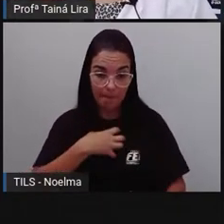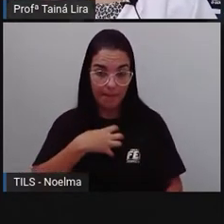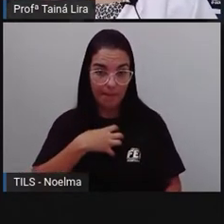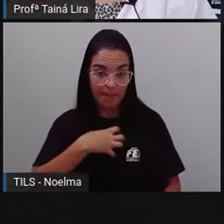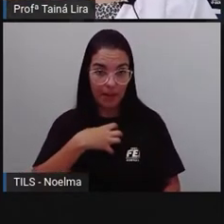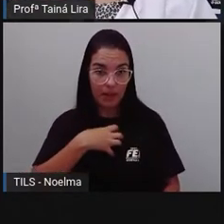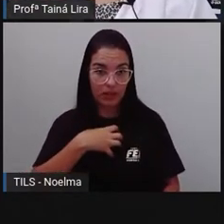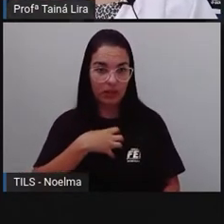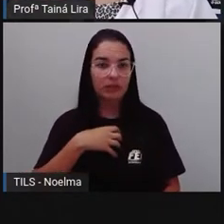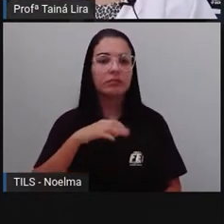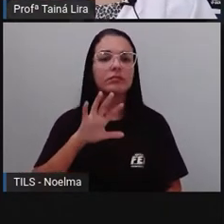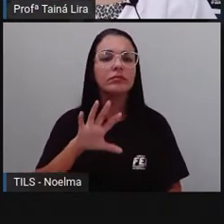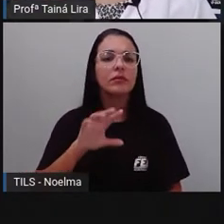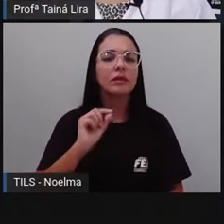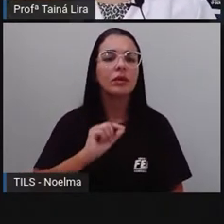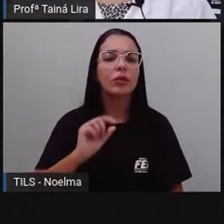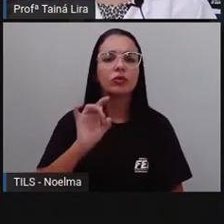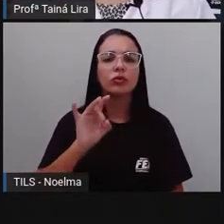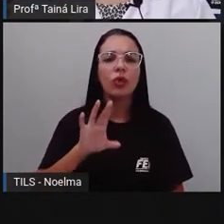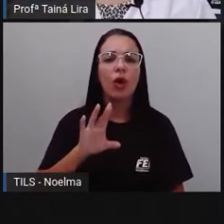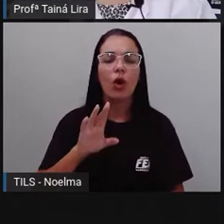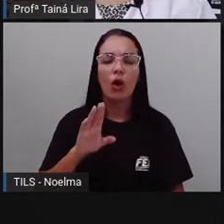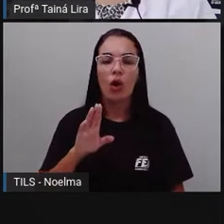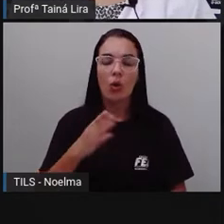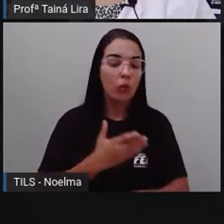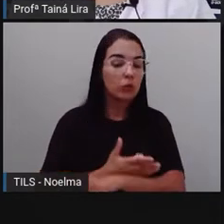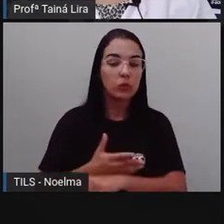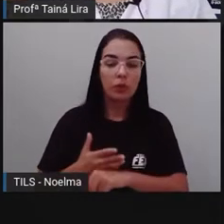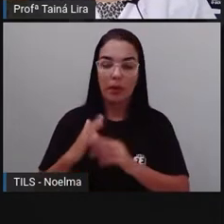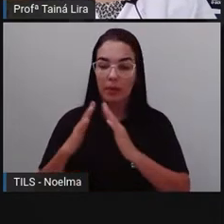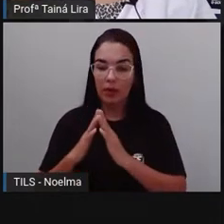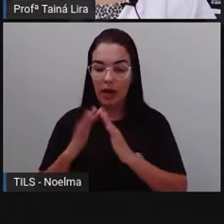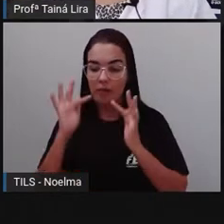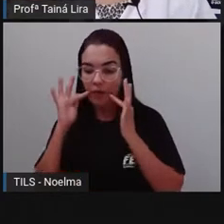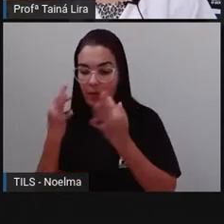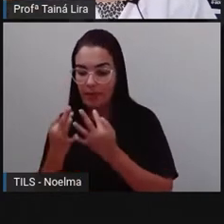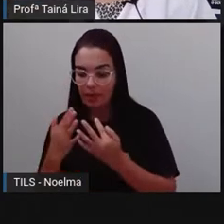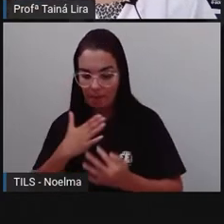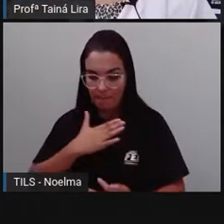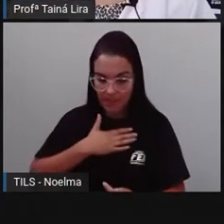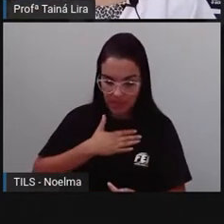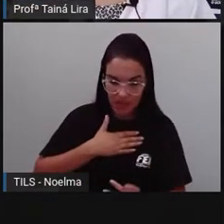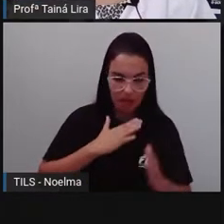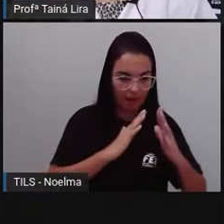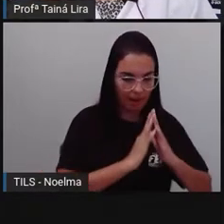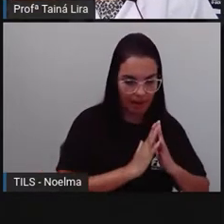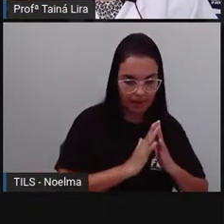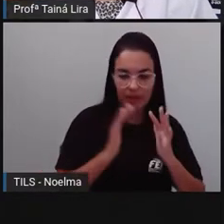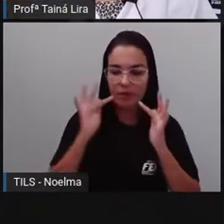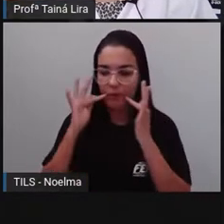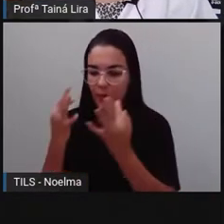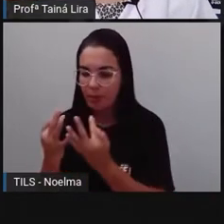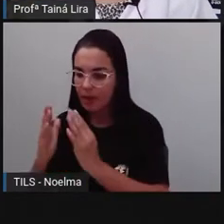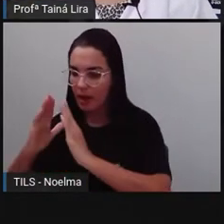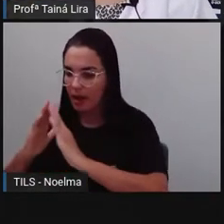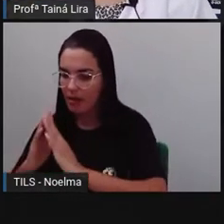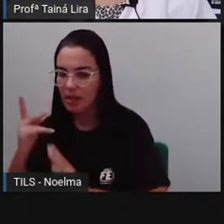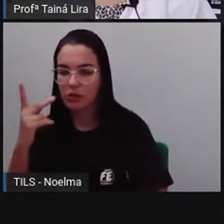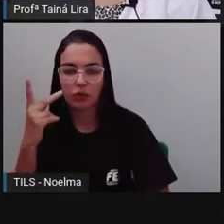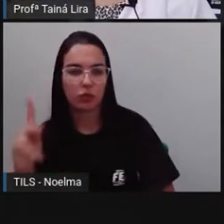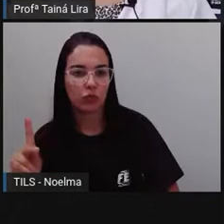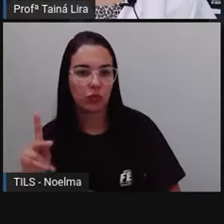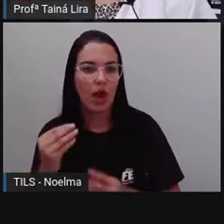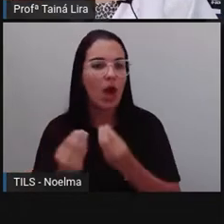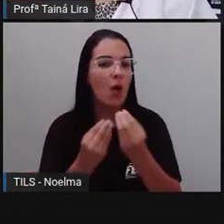O costume é morar só as pessoas da nossa família, que nós já vimos, né? O que é a família, qual é a composição da